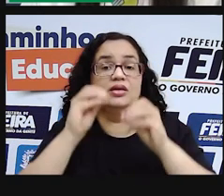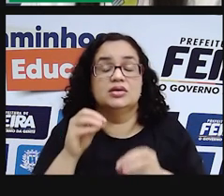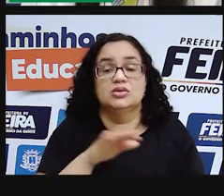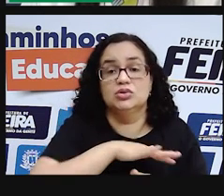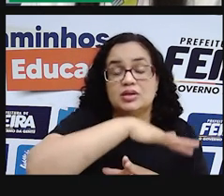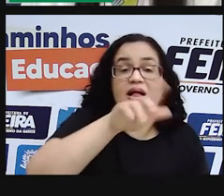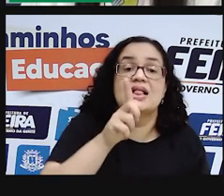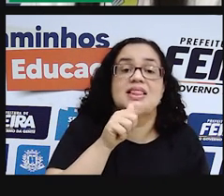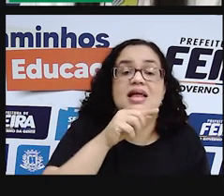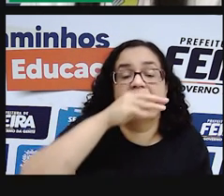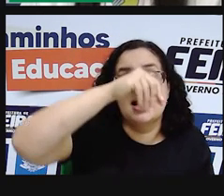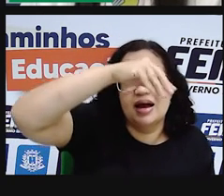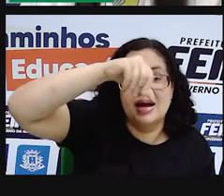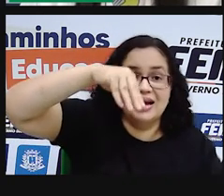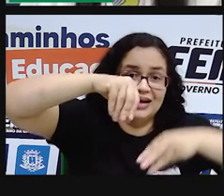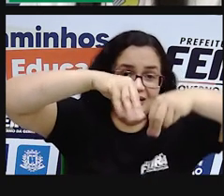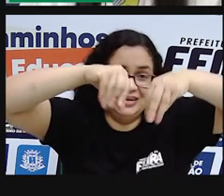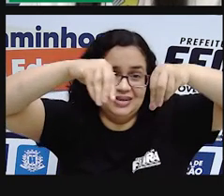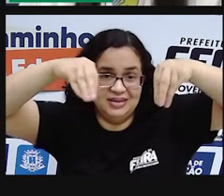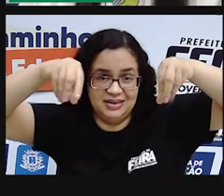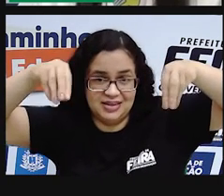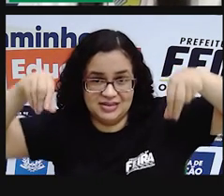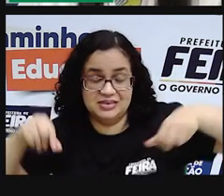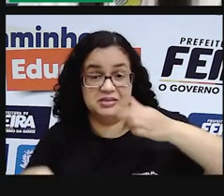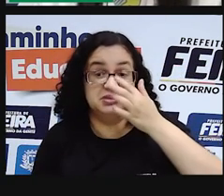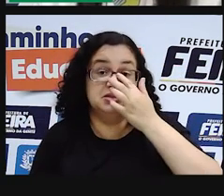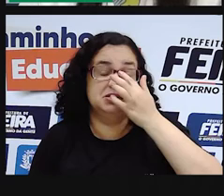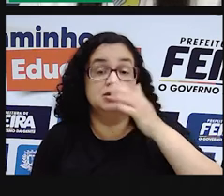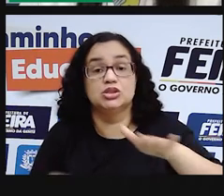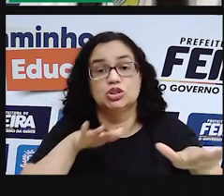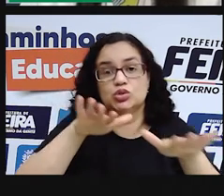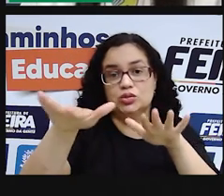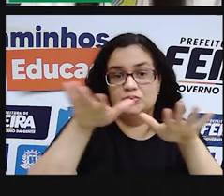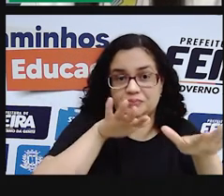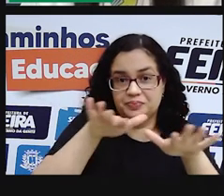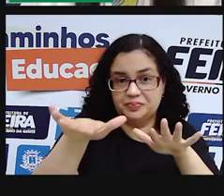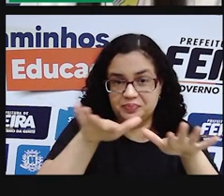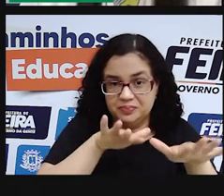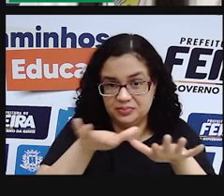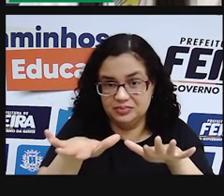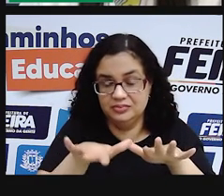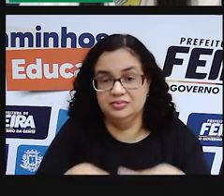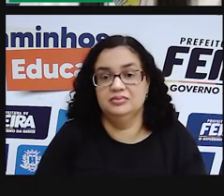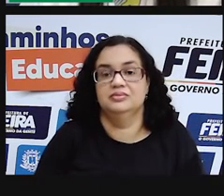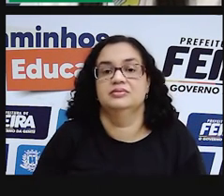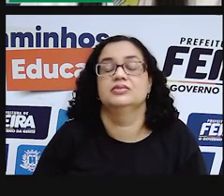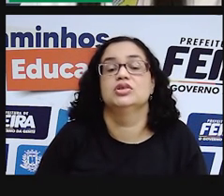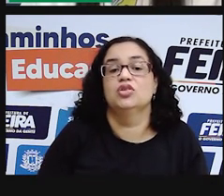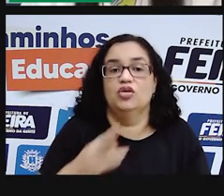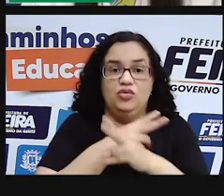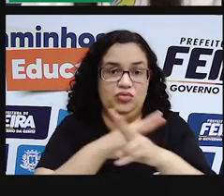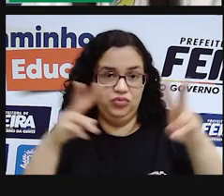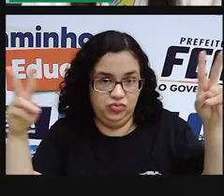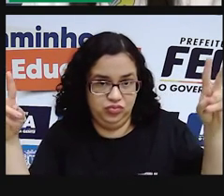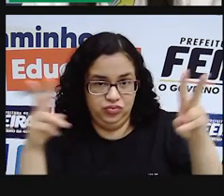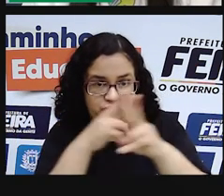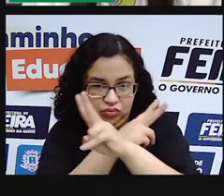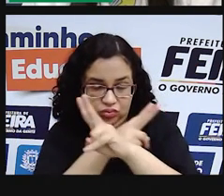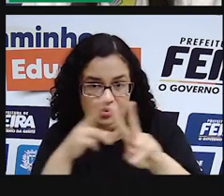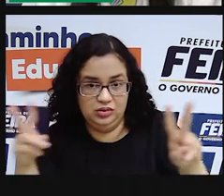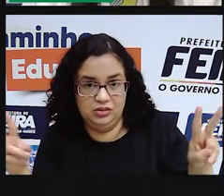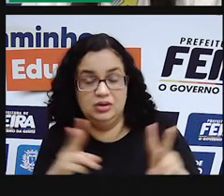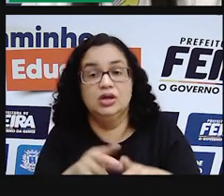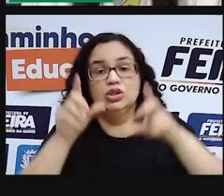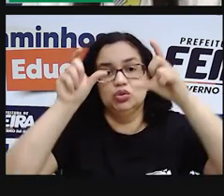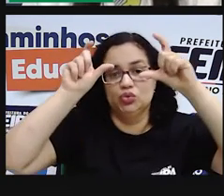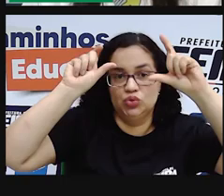dunas, na areia. E vocês sabem que as dunas, elas se movimentam, não é? Por conta do vento. Então o vento tira a areia de